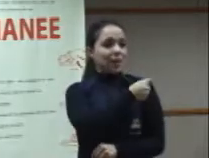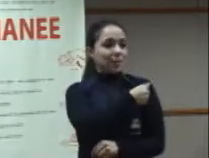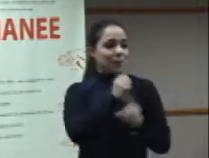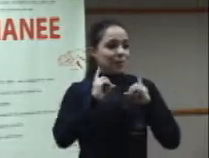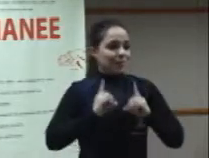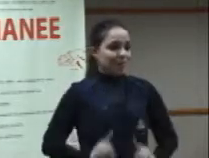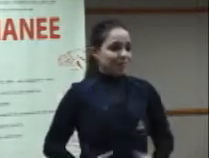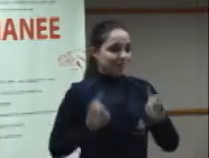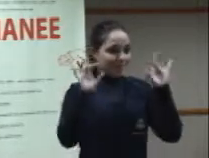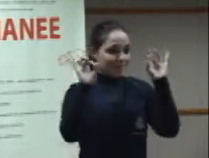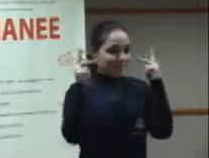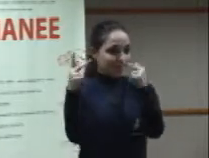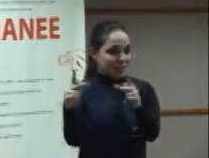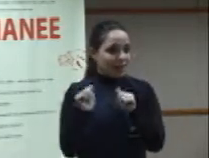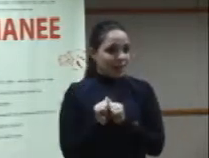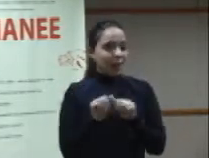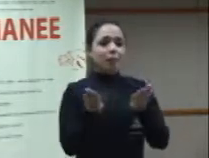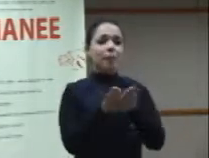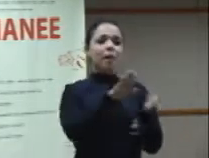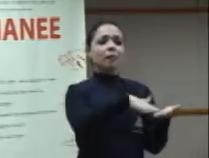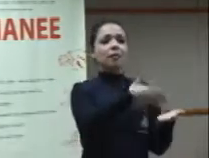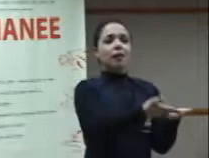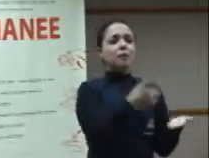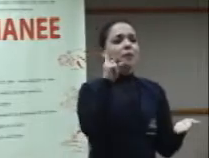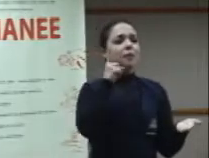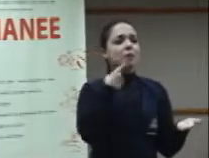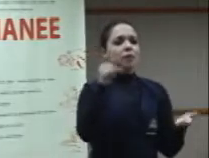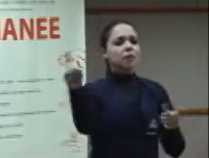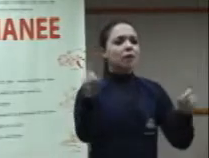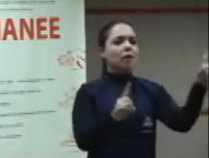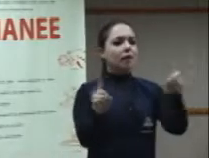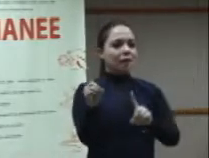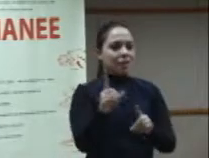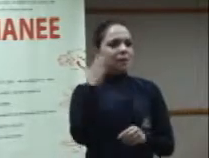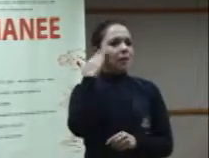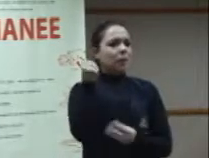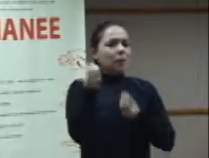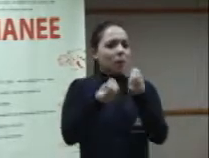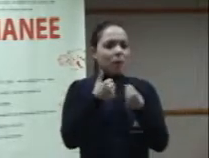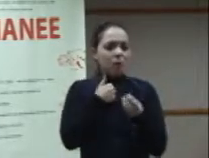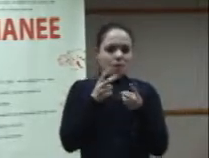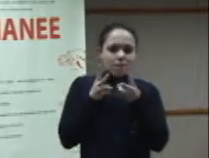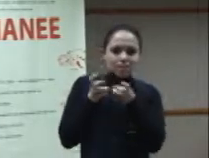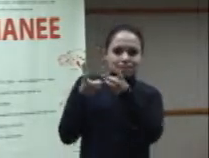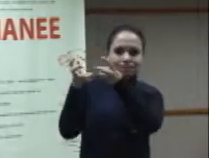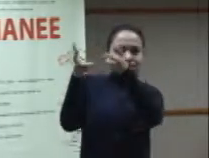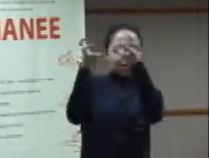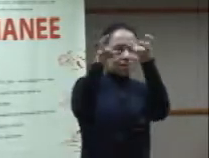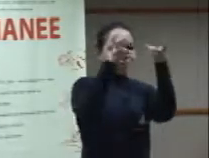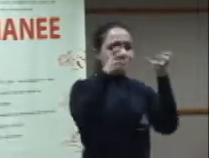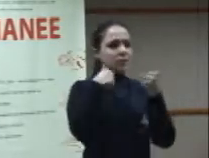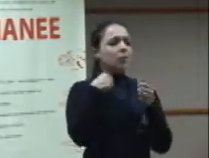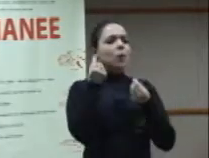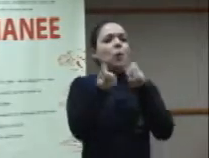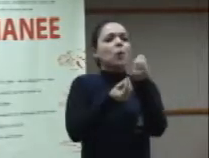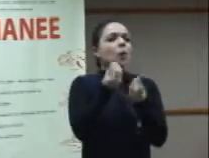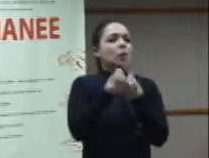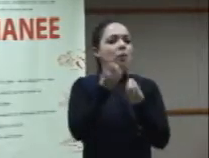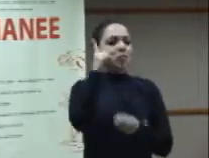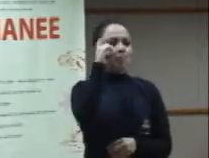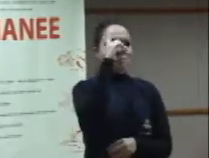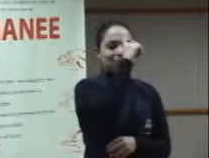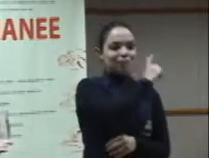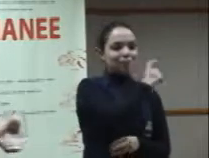eu ouço direto do intérprete que está interpretando em sala de aula, eu faço a escuta de quais são as facilidades e as dificuldades